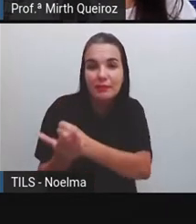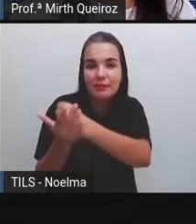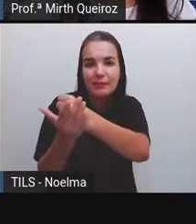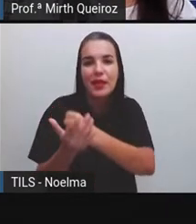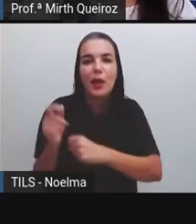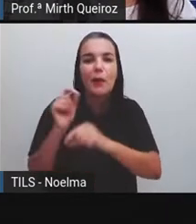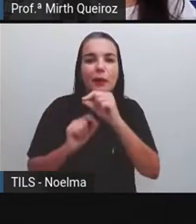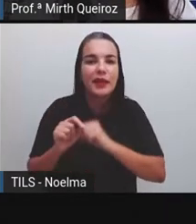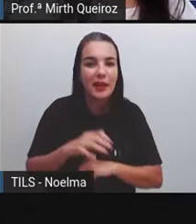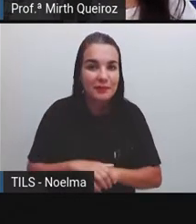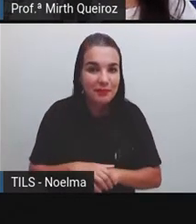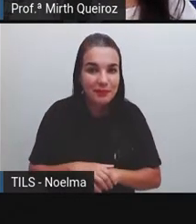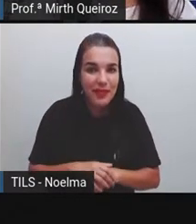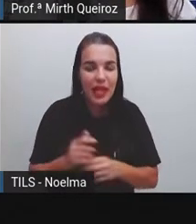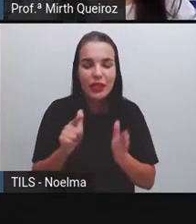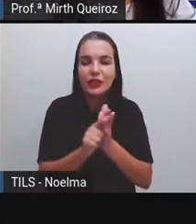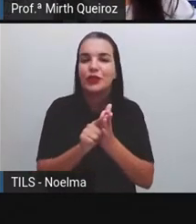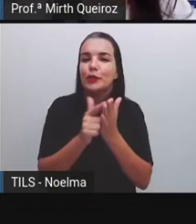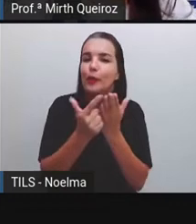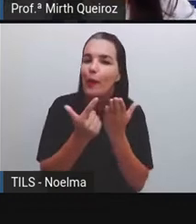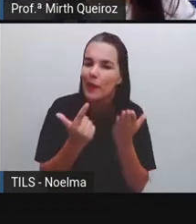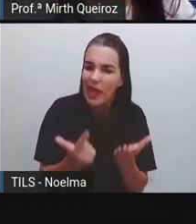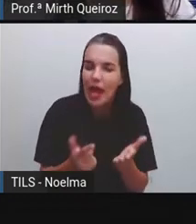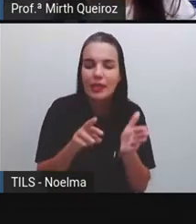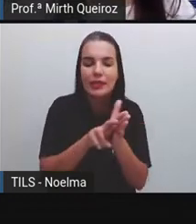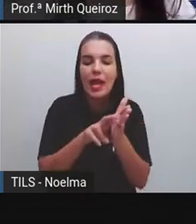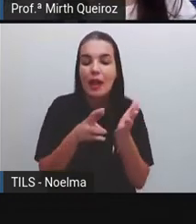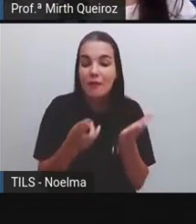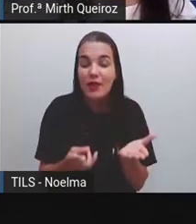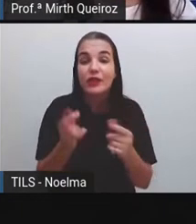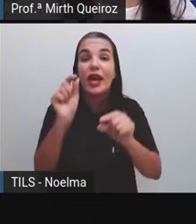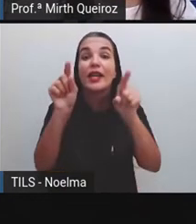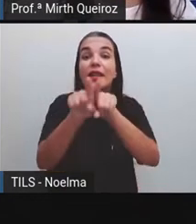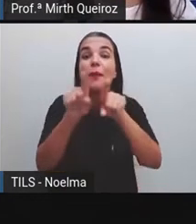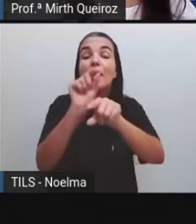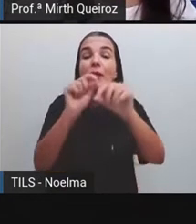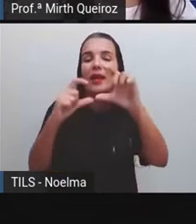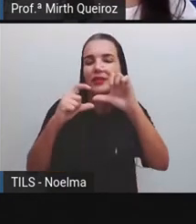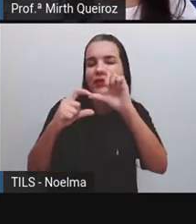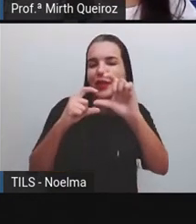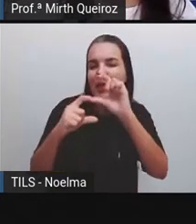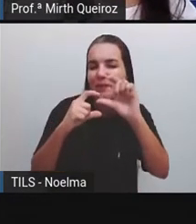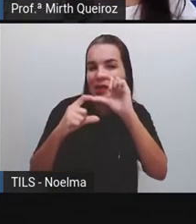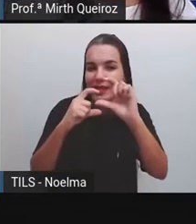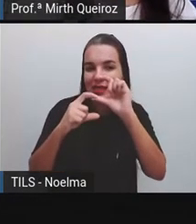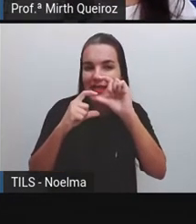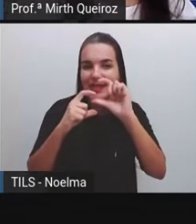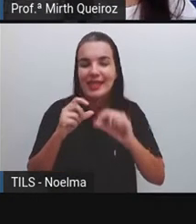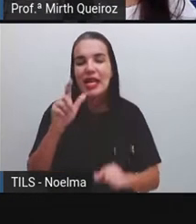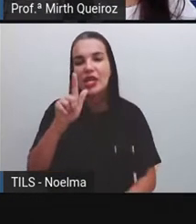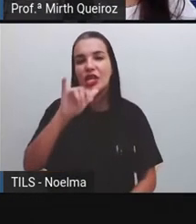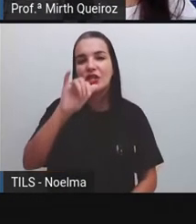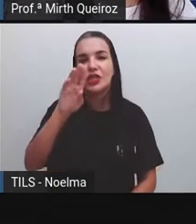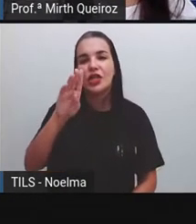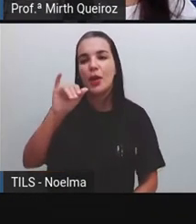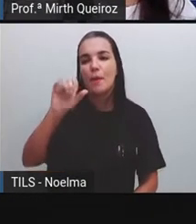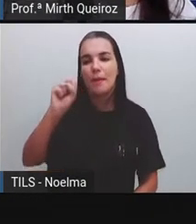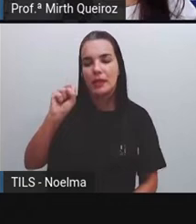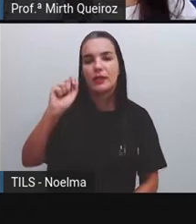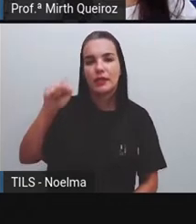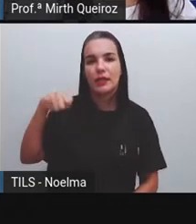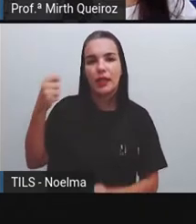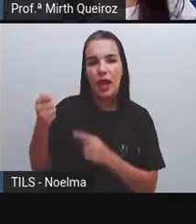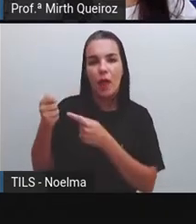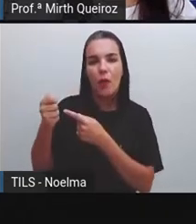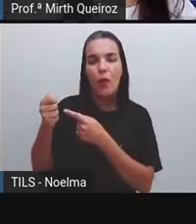quadrinhos são os jornais, as revistas e os gibis. Os gibis aí que